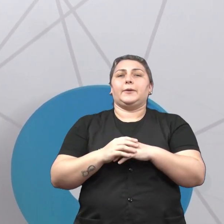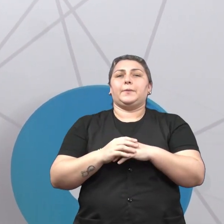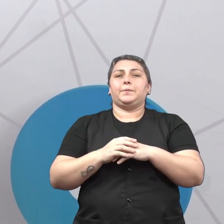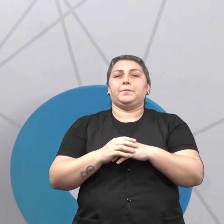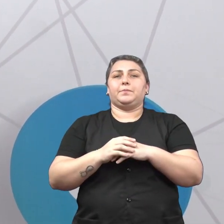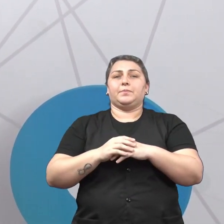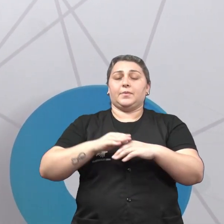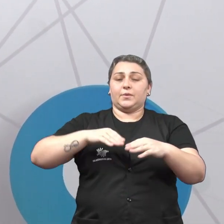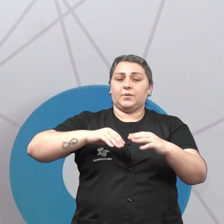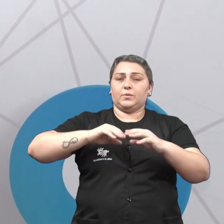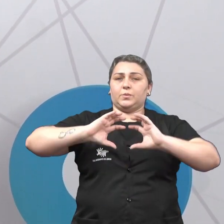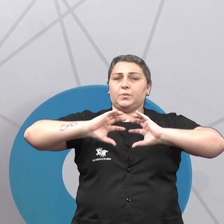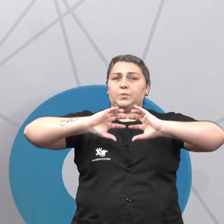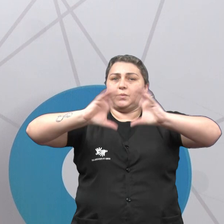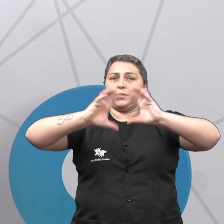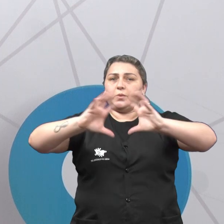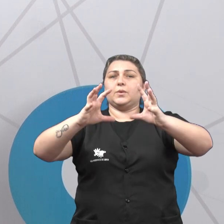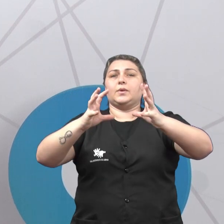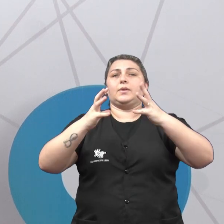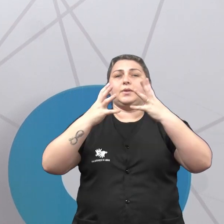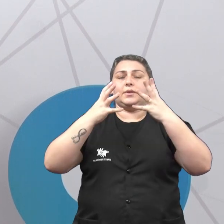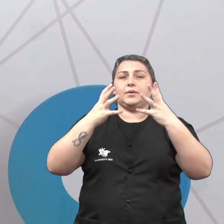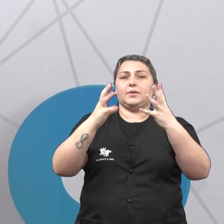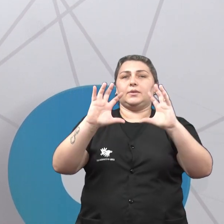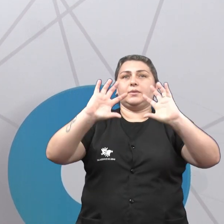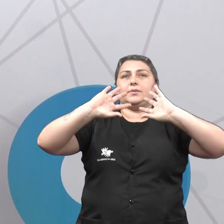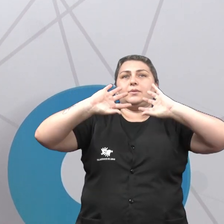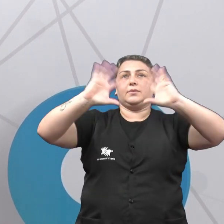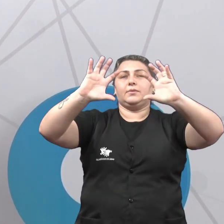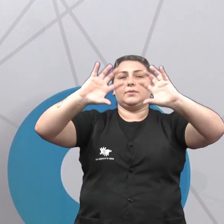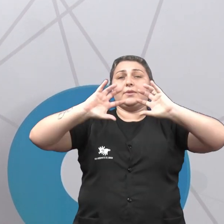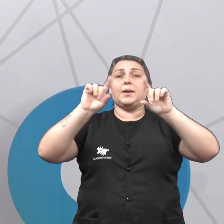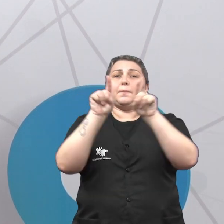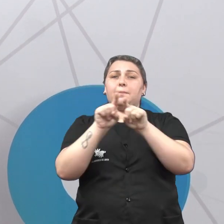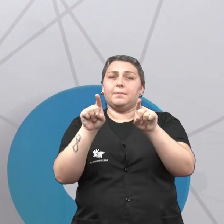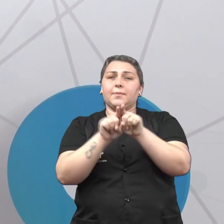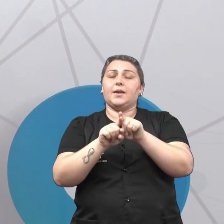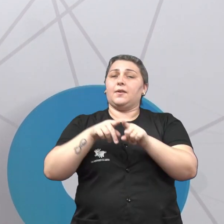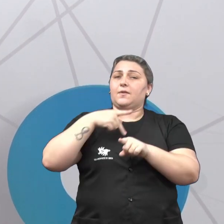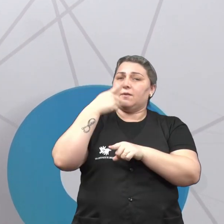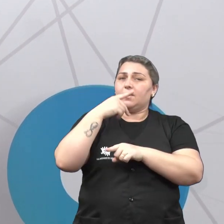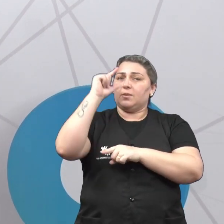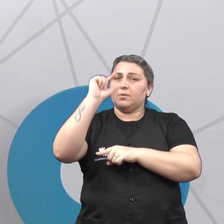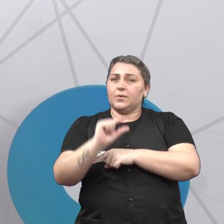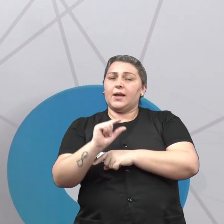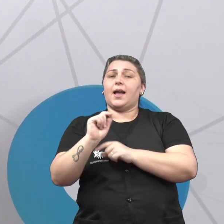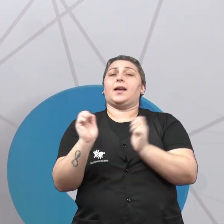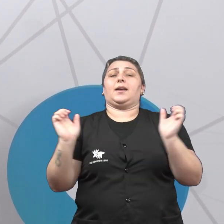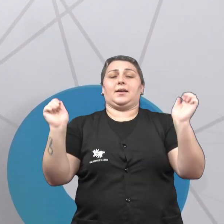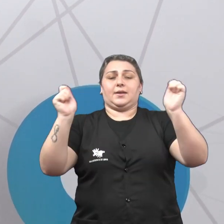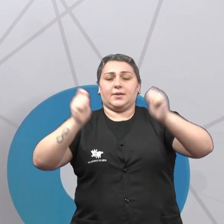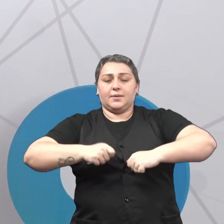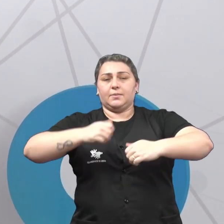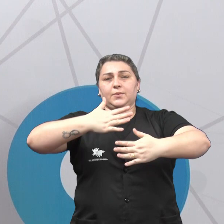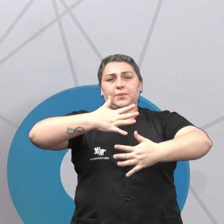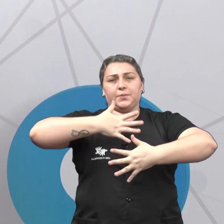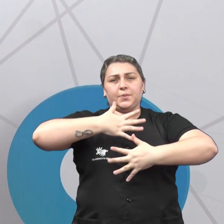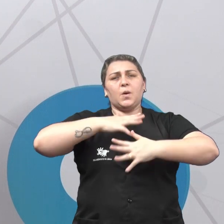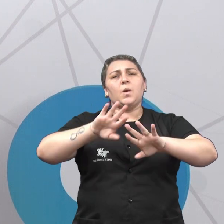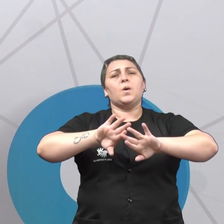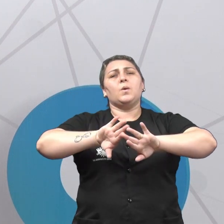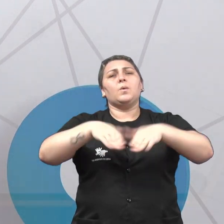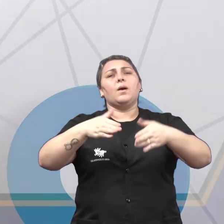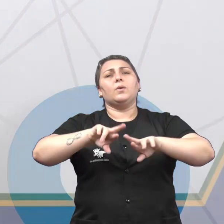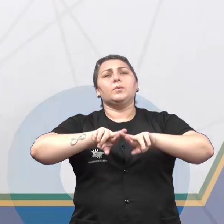receber, jogar para outra pessoa. São as habilidades motoras. E a gente vai falar um pouquinho agora o que são as capacidades motoras. Qual que é a